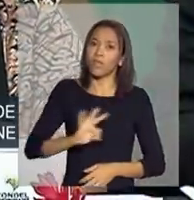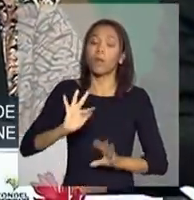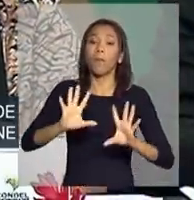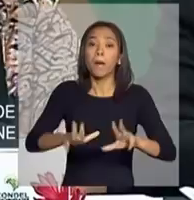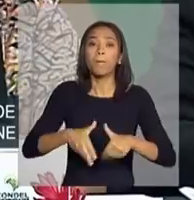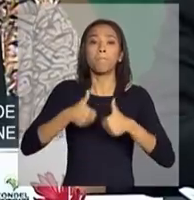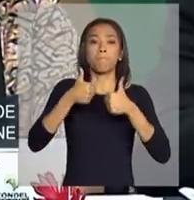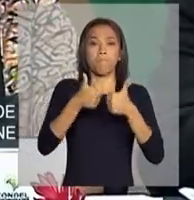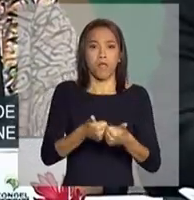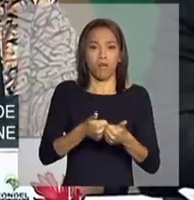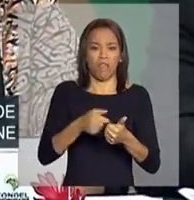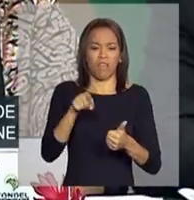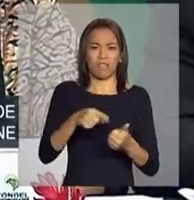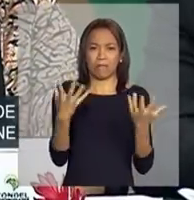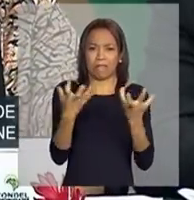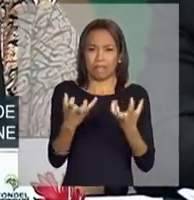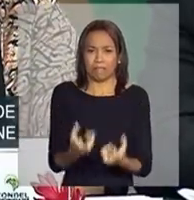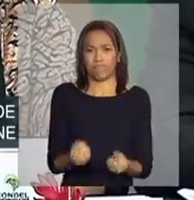seca.